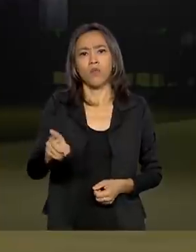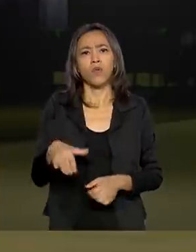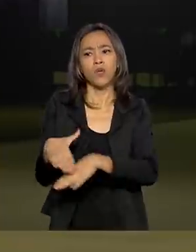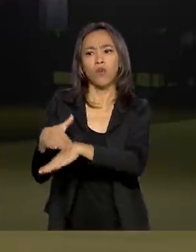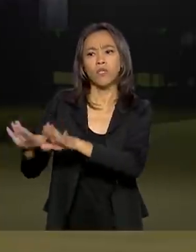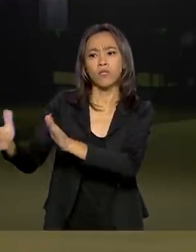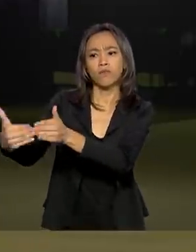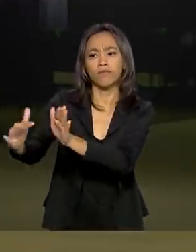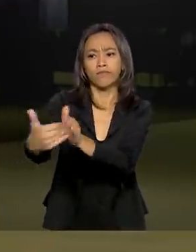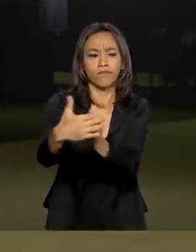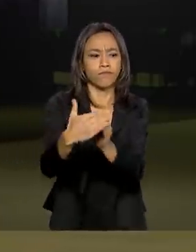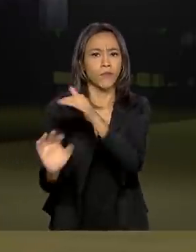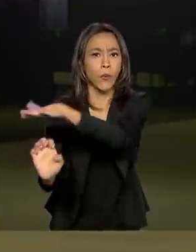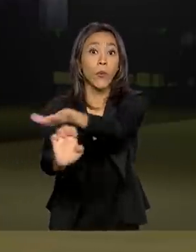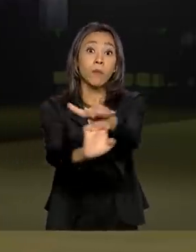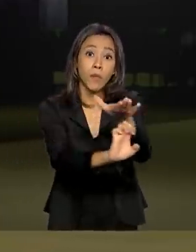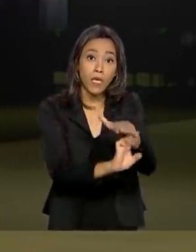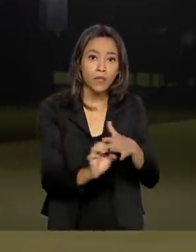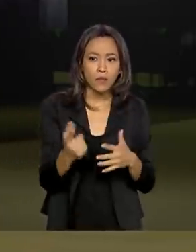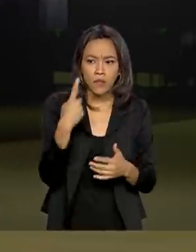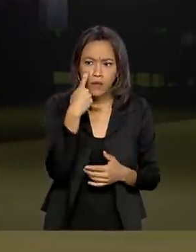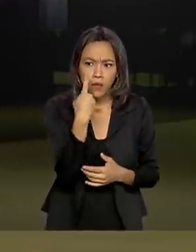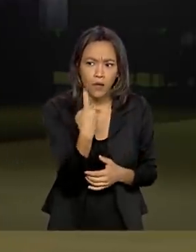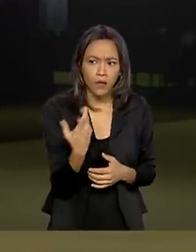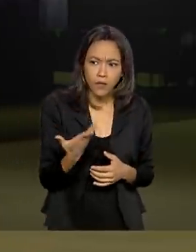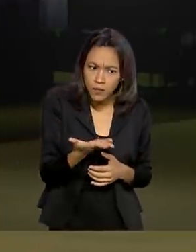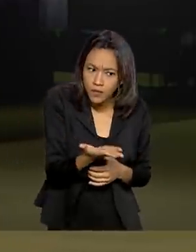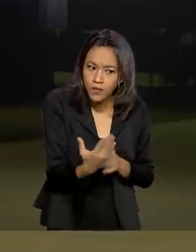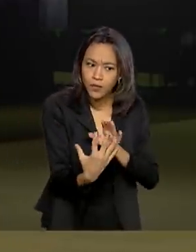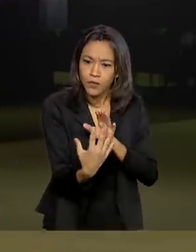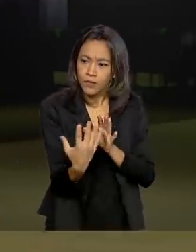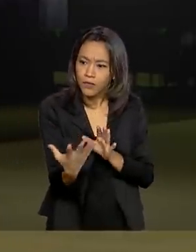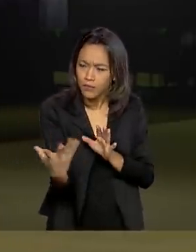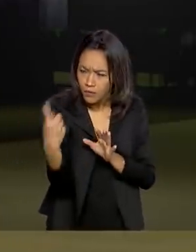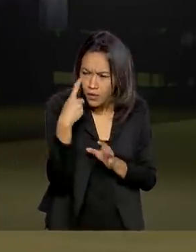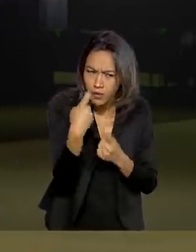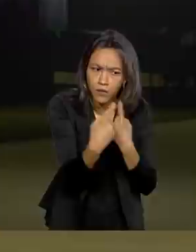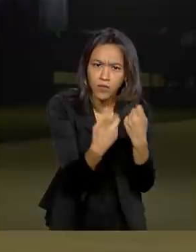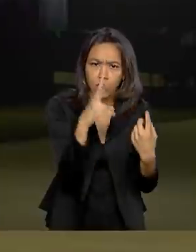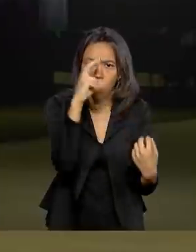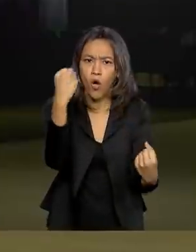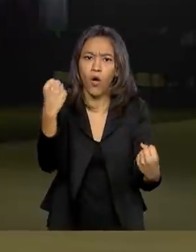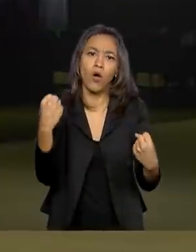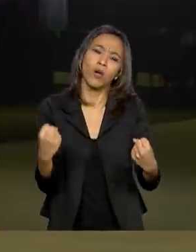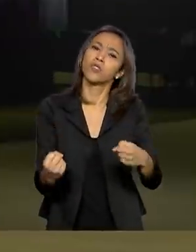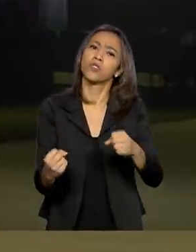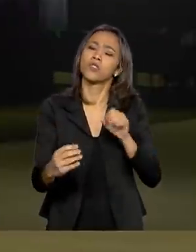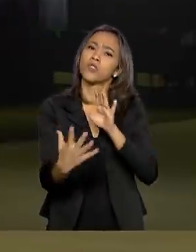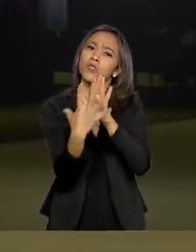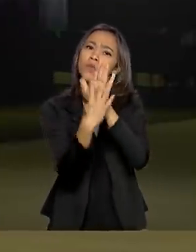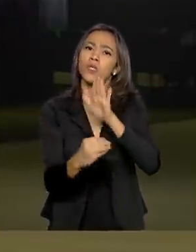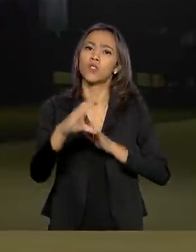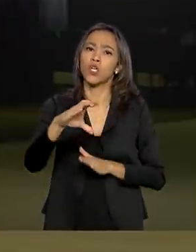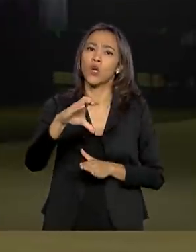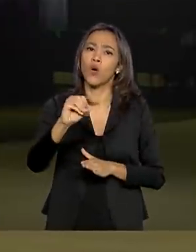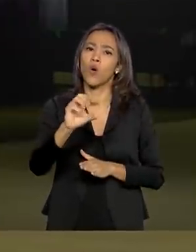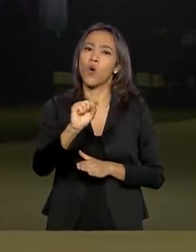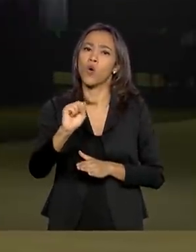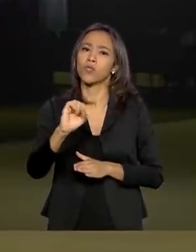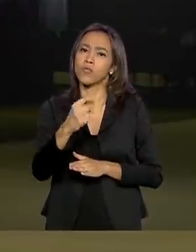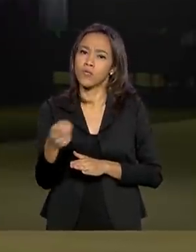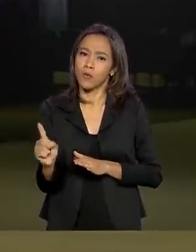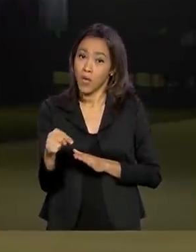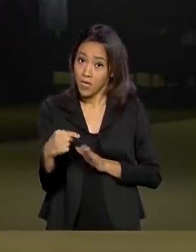mostrado grande interesse nessas concessões, interesse no Brasil, interesse forte e eu tenho certeza que o nosso programa de